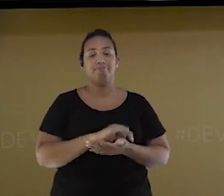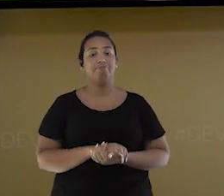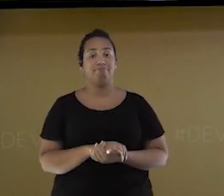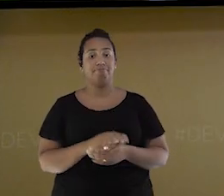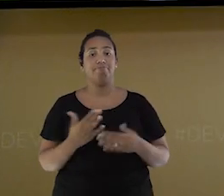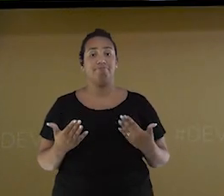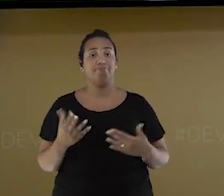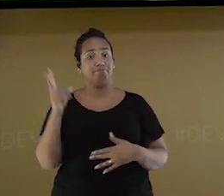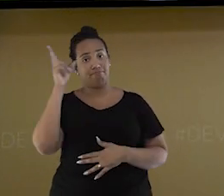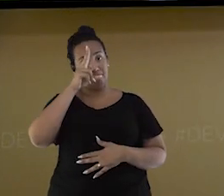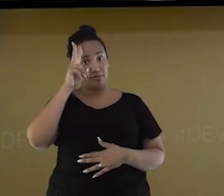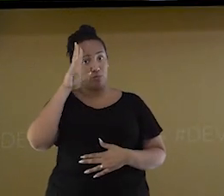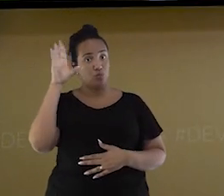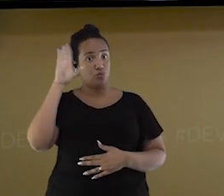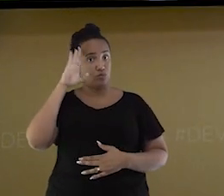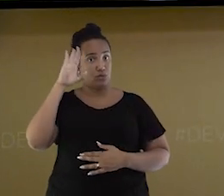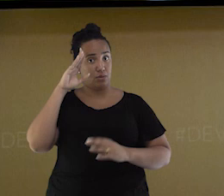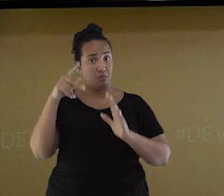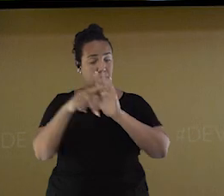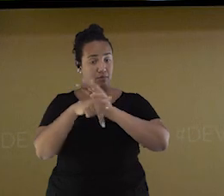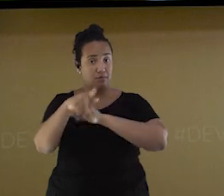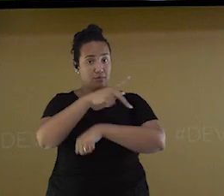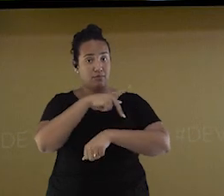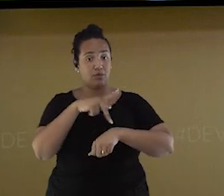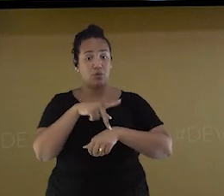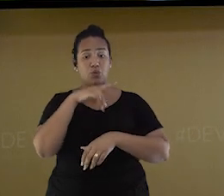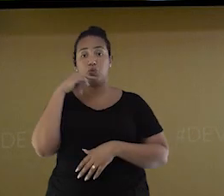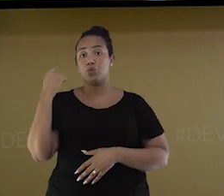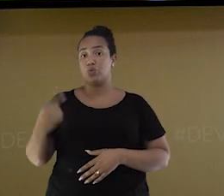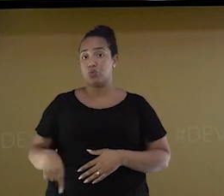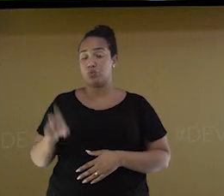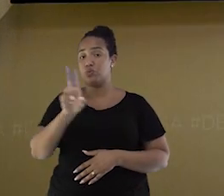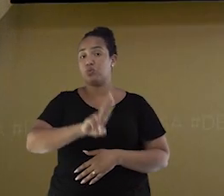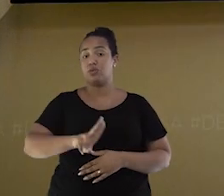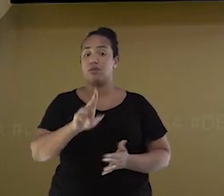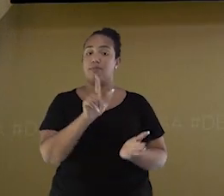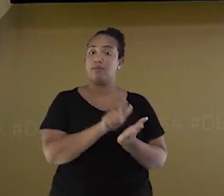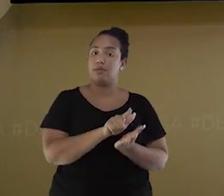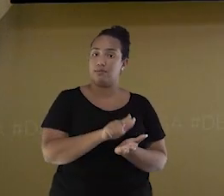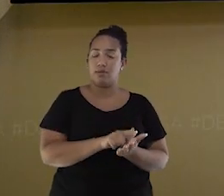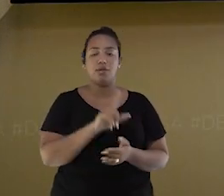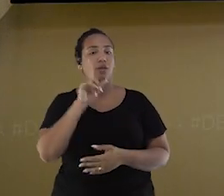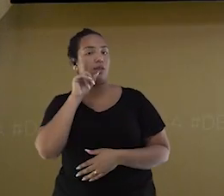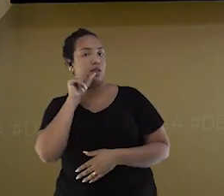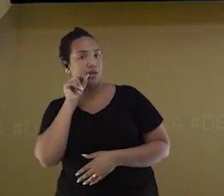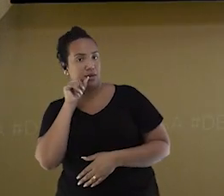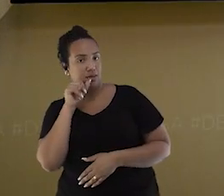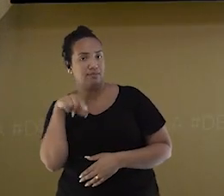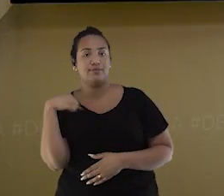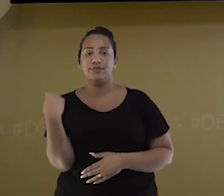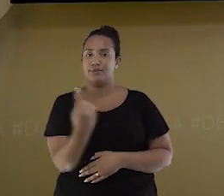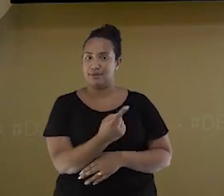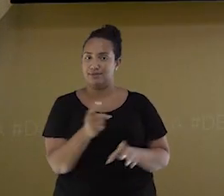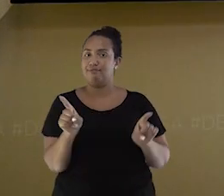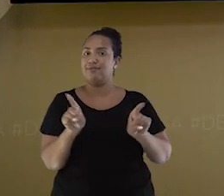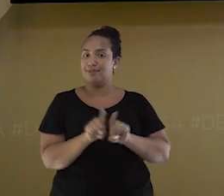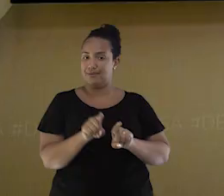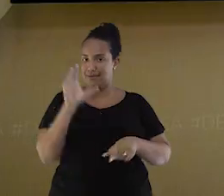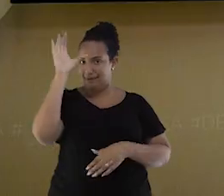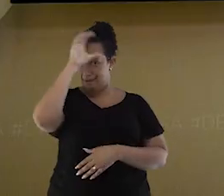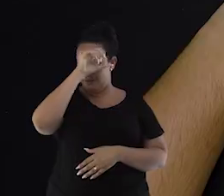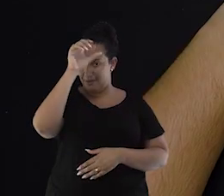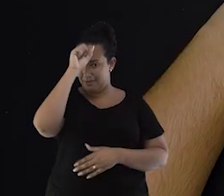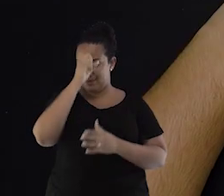soldados russos jogavam esse jogo usando papel e lápis e assim também nós vamos aprender a fazer hoje.